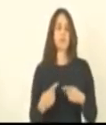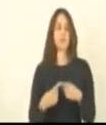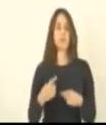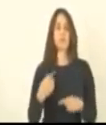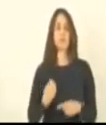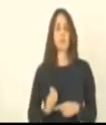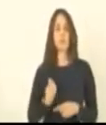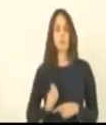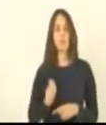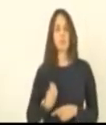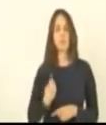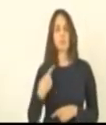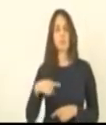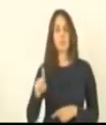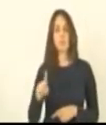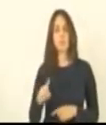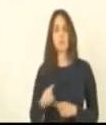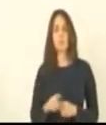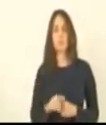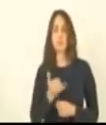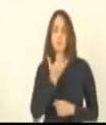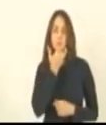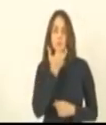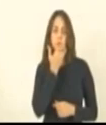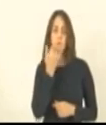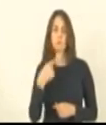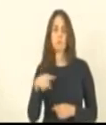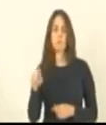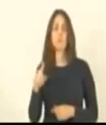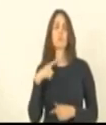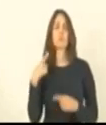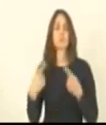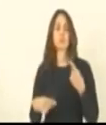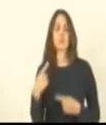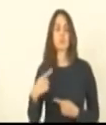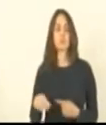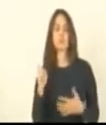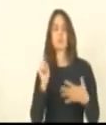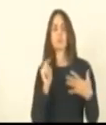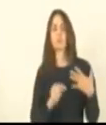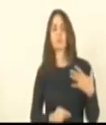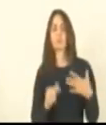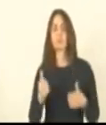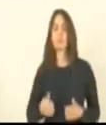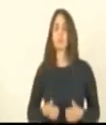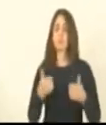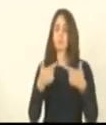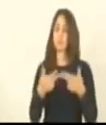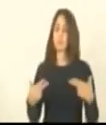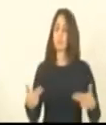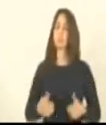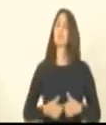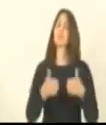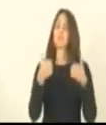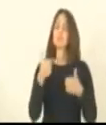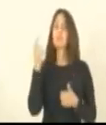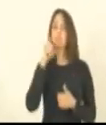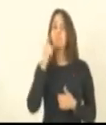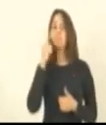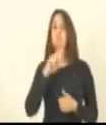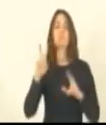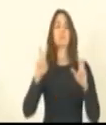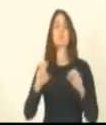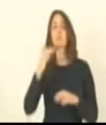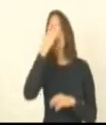ASP para finalizar o assunto perdão senhor presidente eu tive na ASP já discutindo vários pontos nós melhoramos muitas questões principalmente com relação aos mais pobres